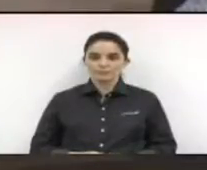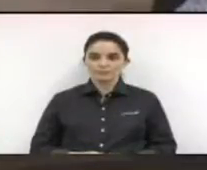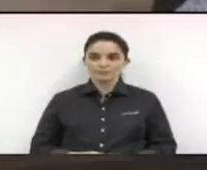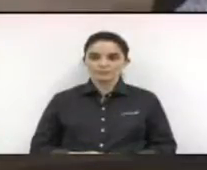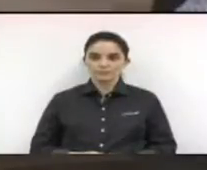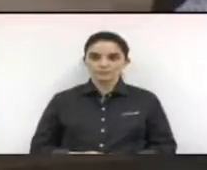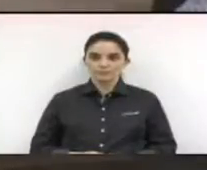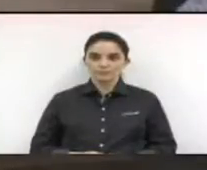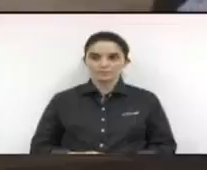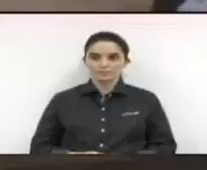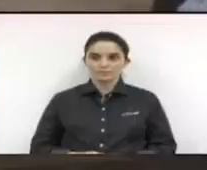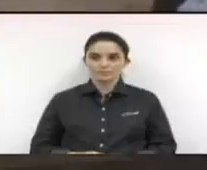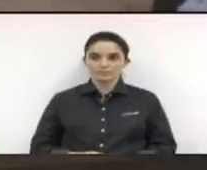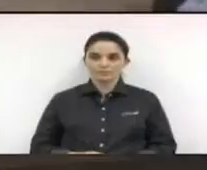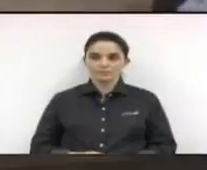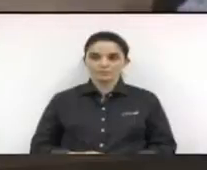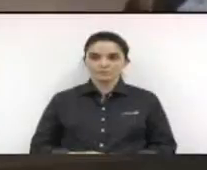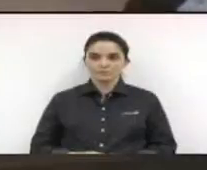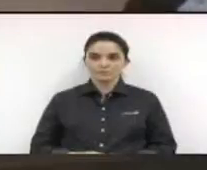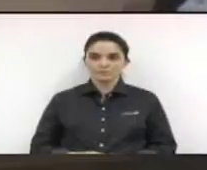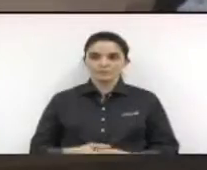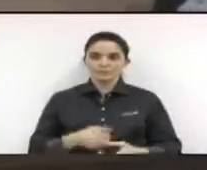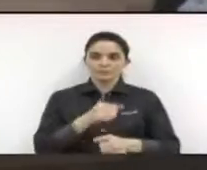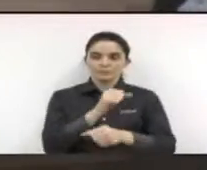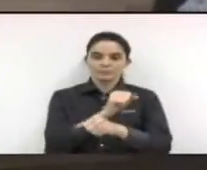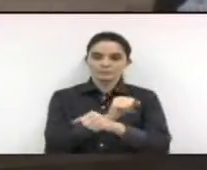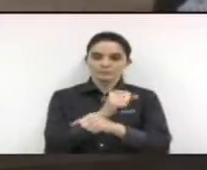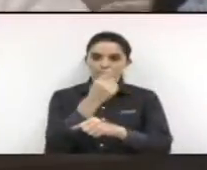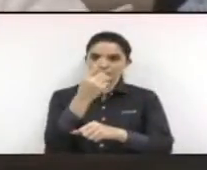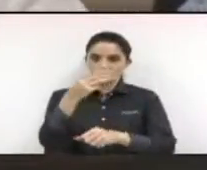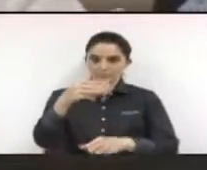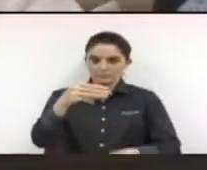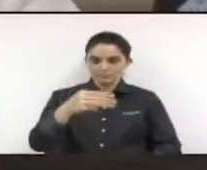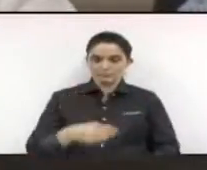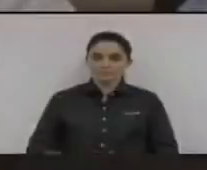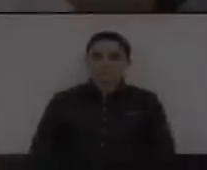Está suspensão. A sessão está suspenso por um minuto.